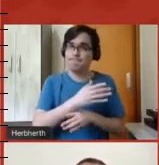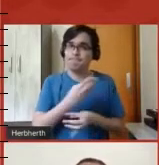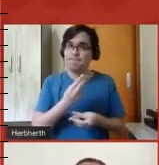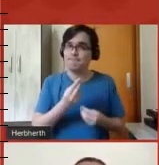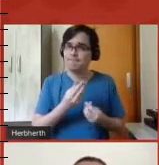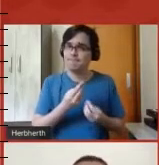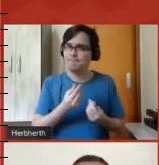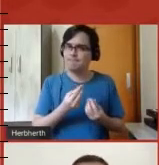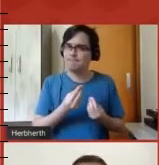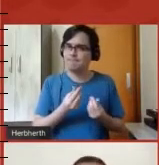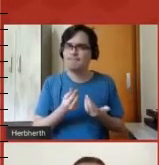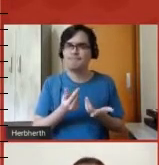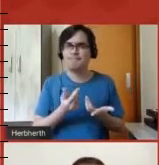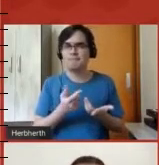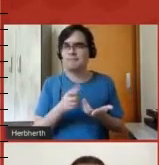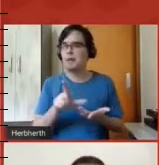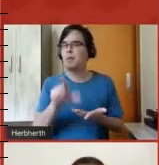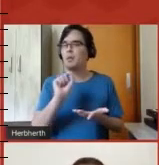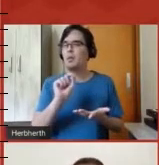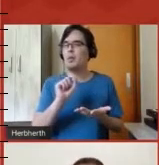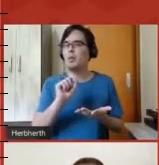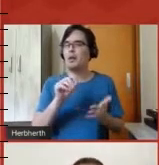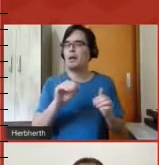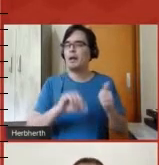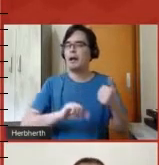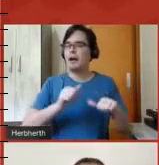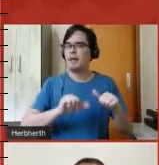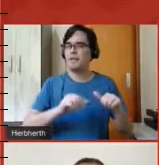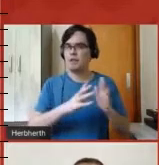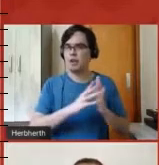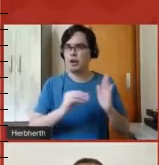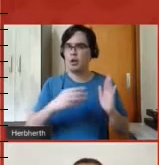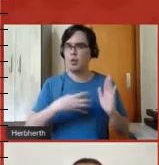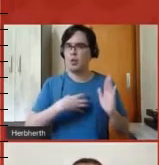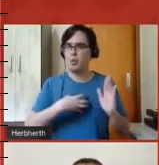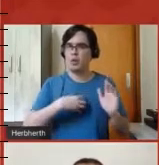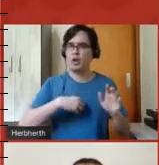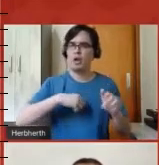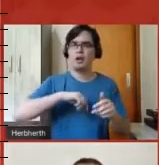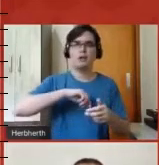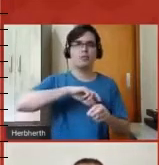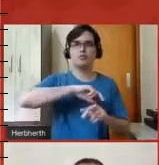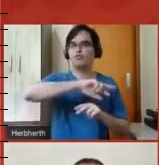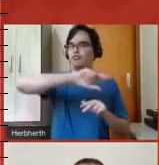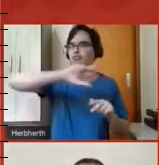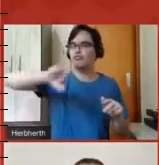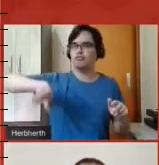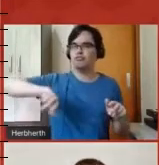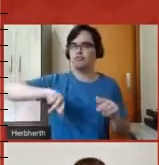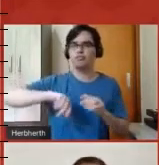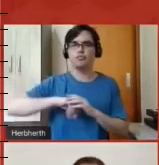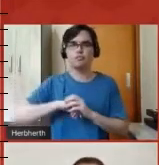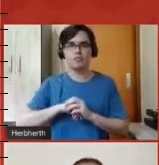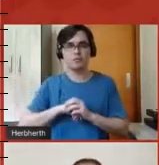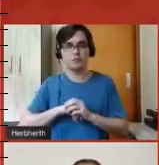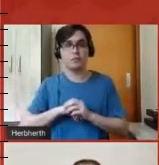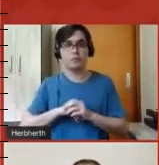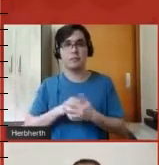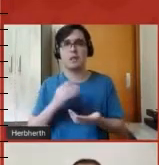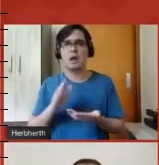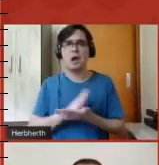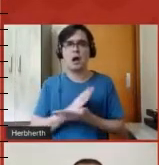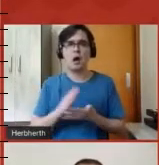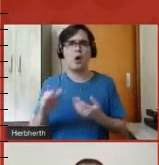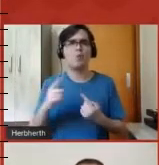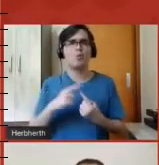nós optamos por diversificar os formatos de avaliação. Então, nesse sentido, nós optamos por fazer alguns tipos de